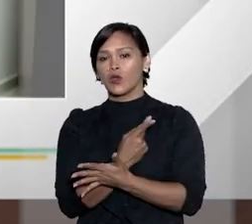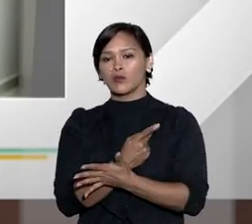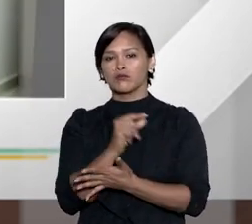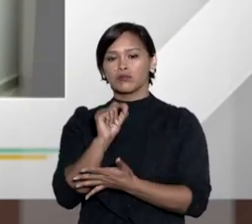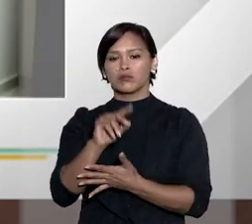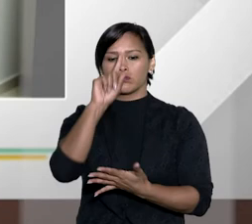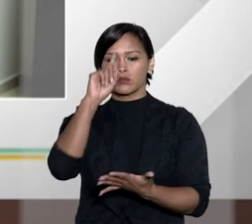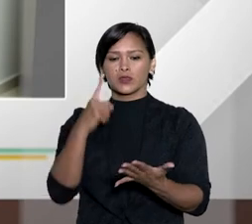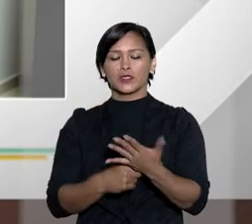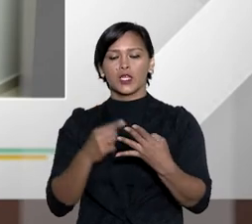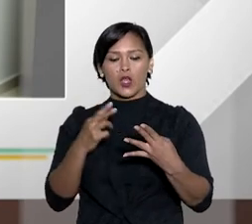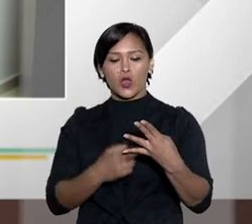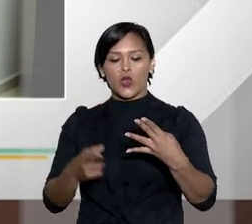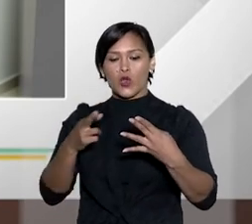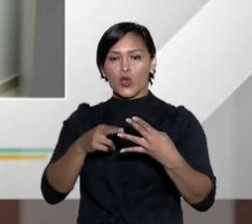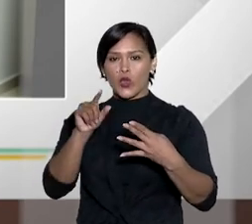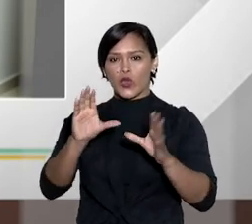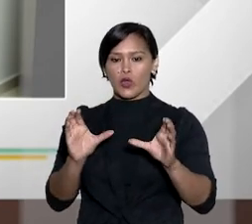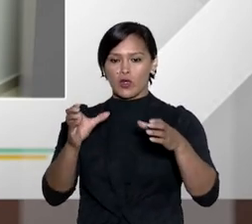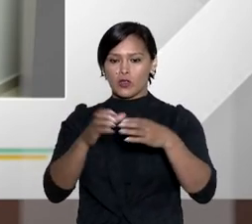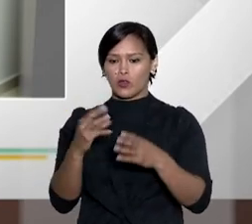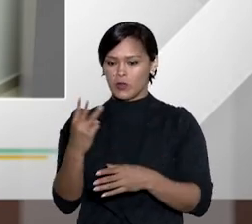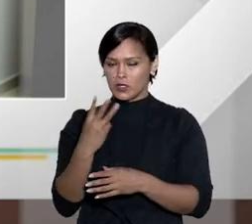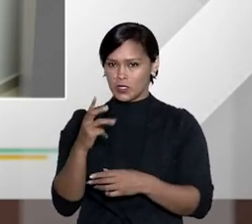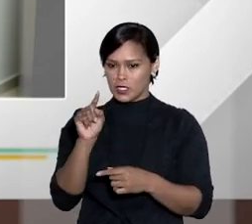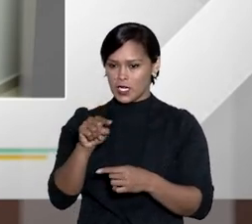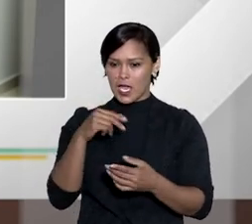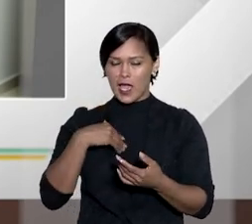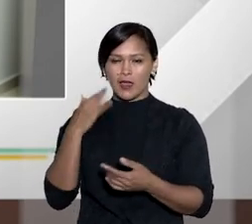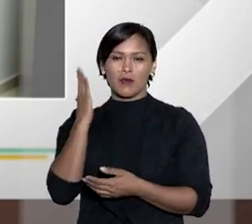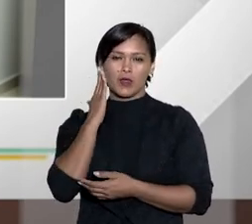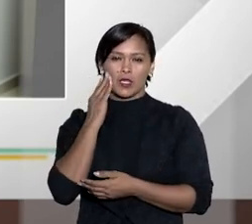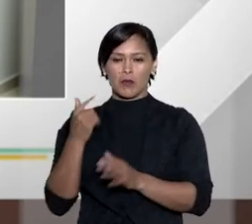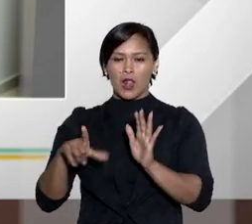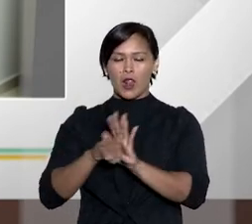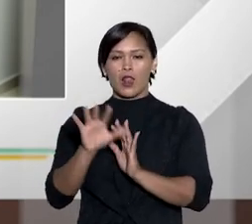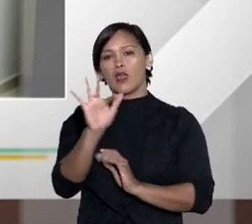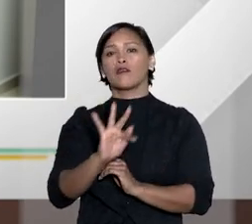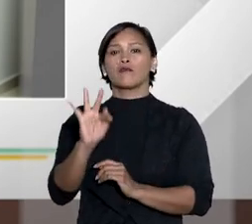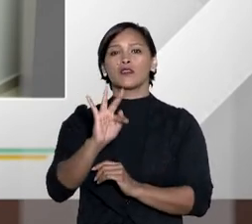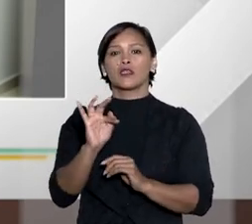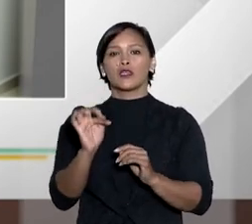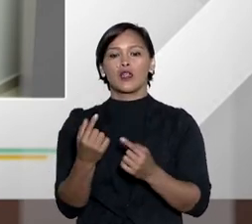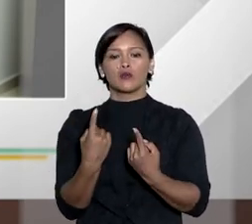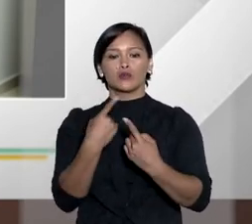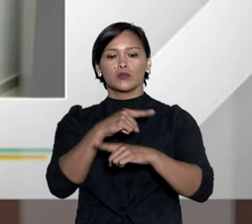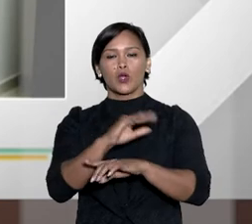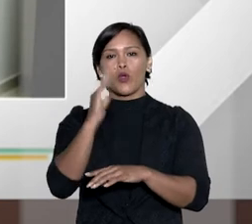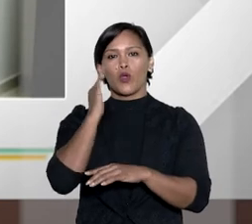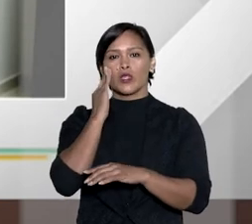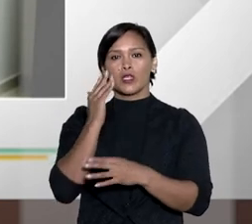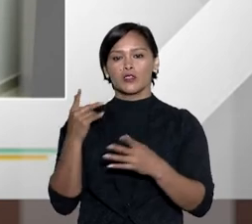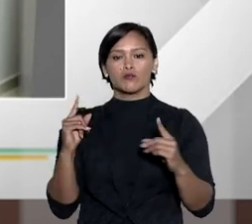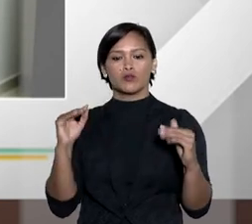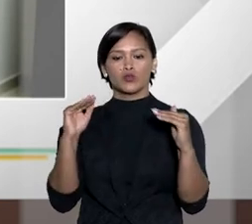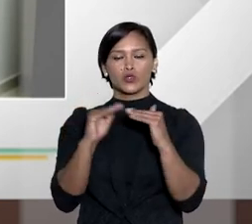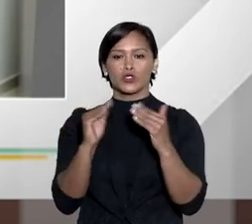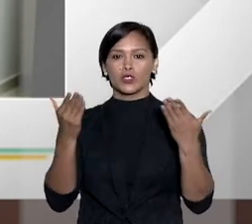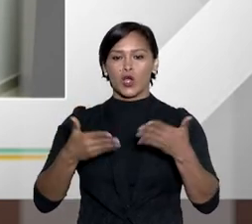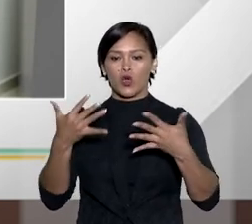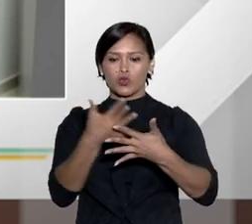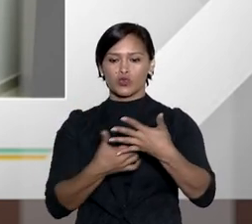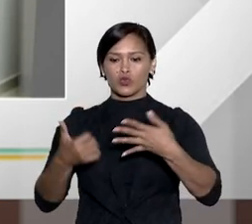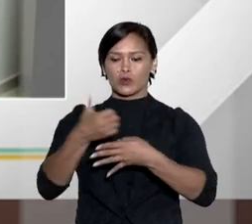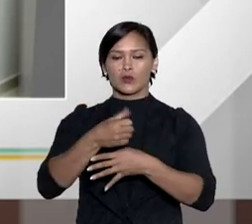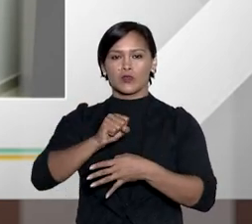doutor doutor Eric o que que acontece se a decisão da turma recursal disser respeito a interpretação de lei federal e